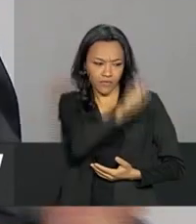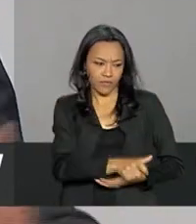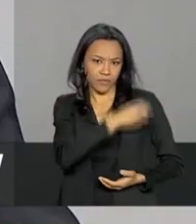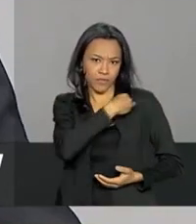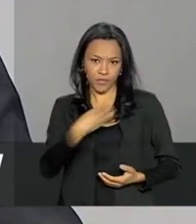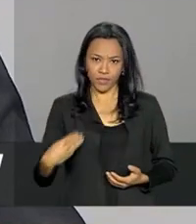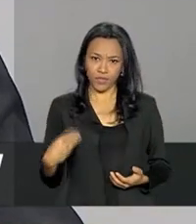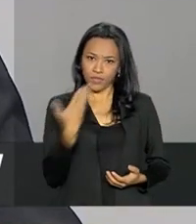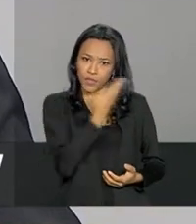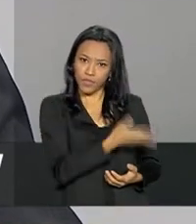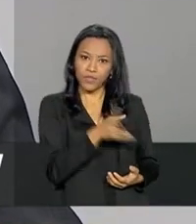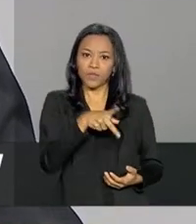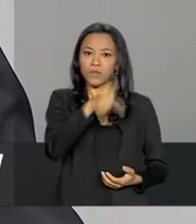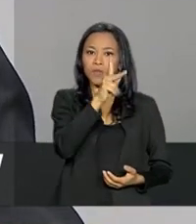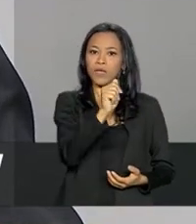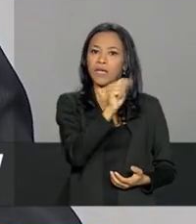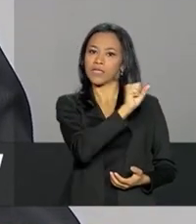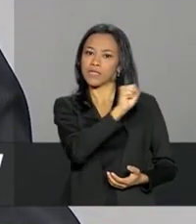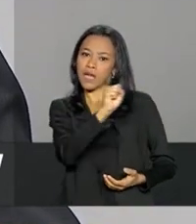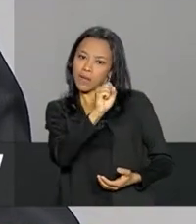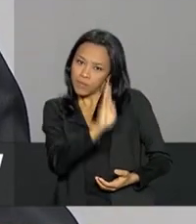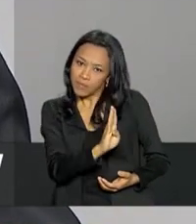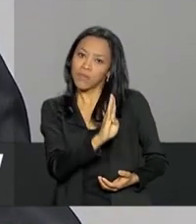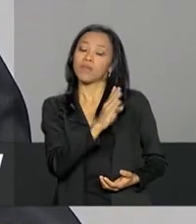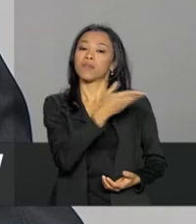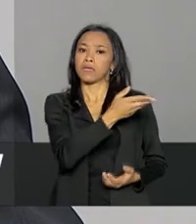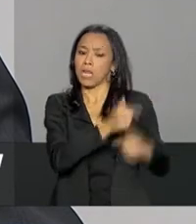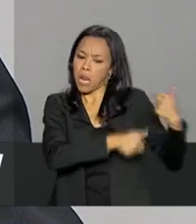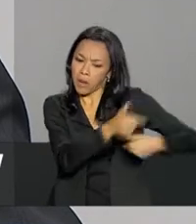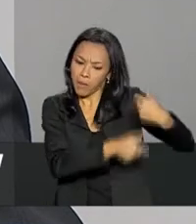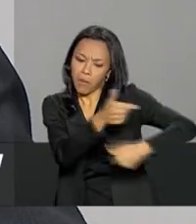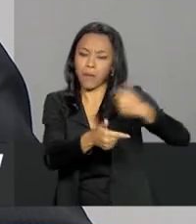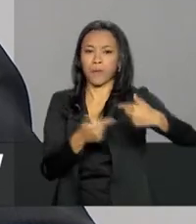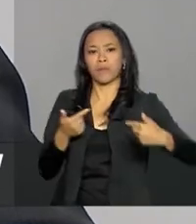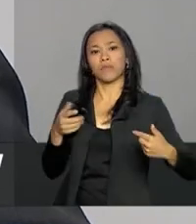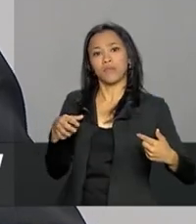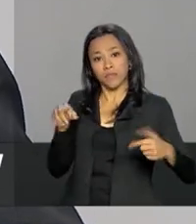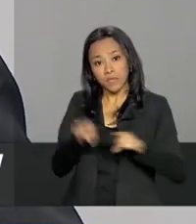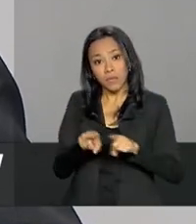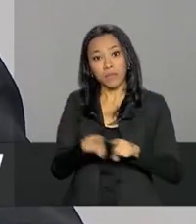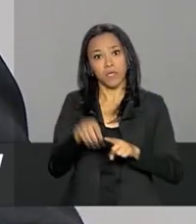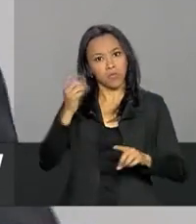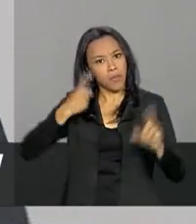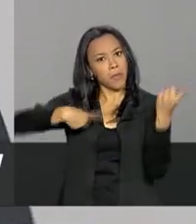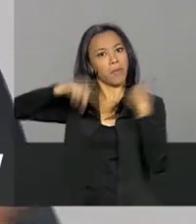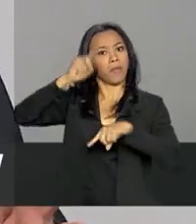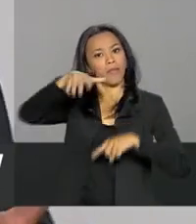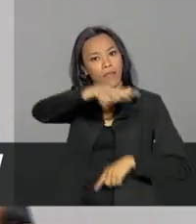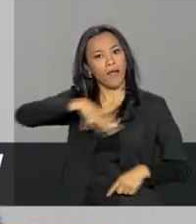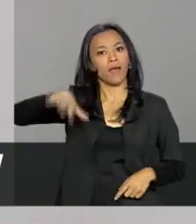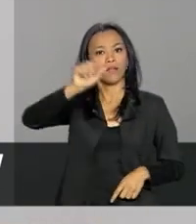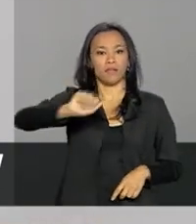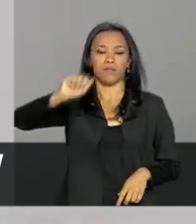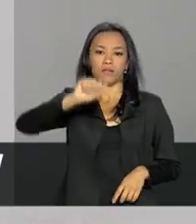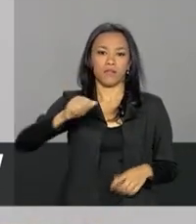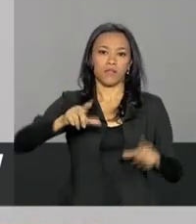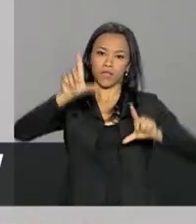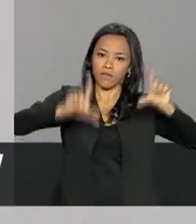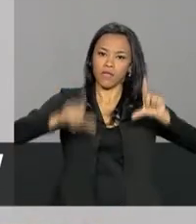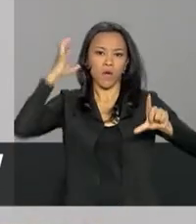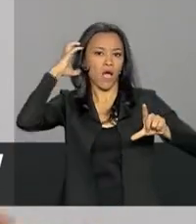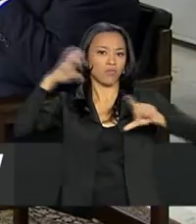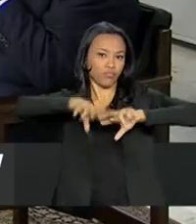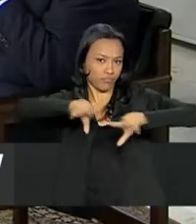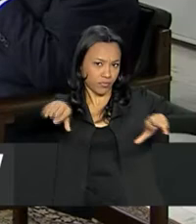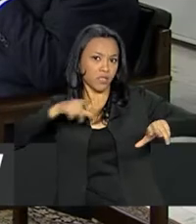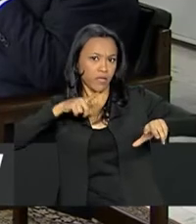esforço do Toné, em várias conquistas que o setor de radiodifusão teve no nosso governo, acho que hoje, de alguma maneira,